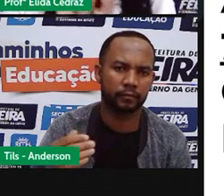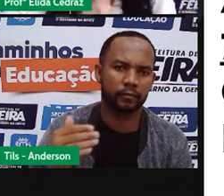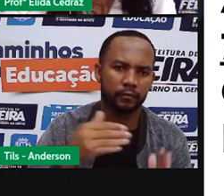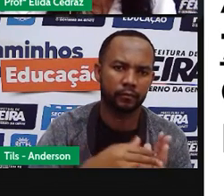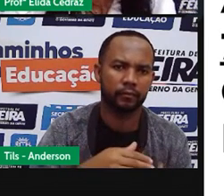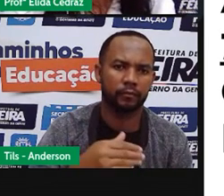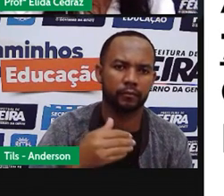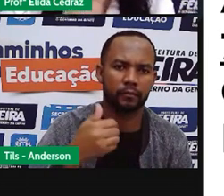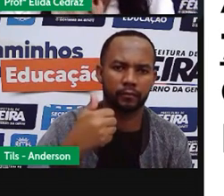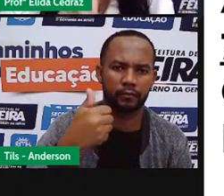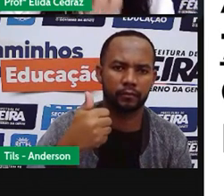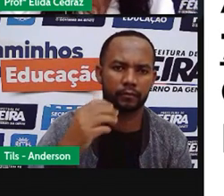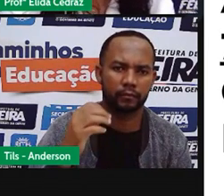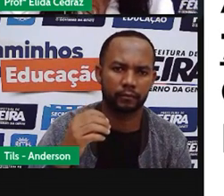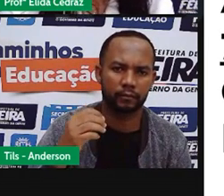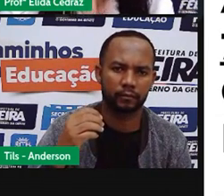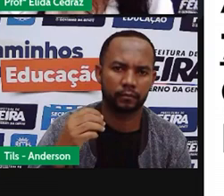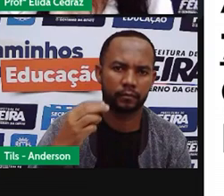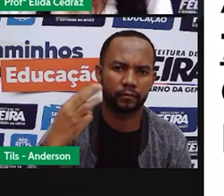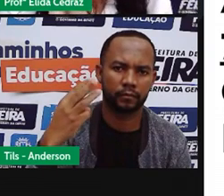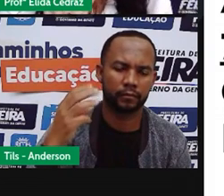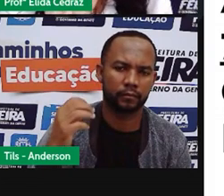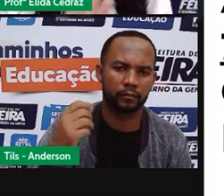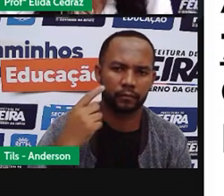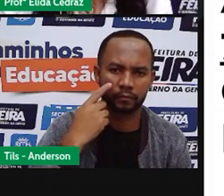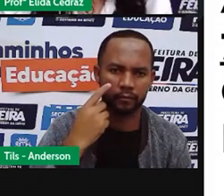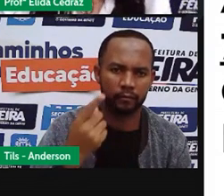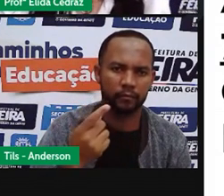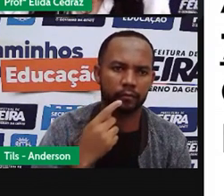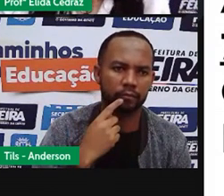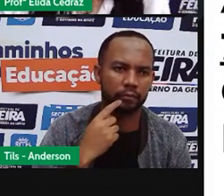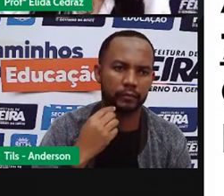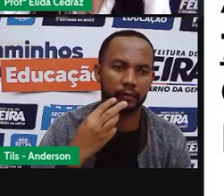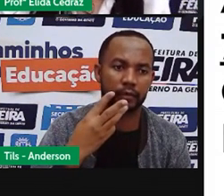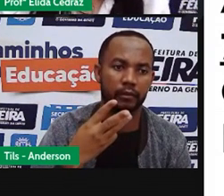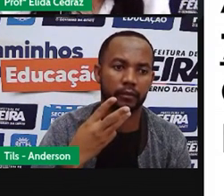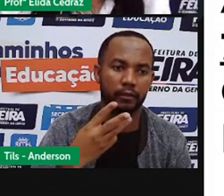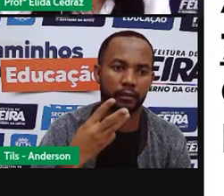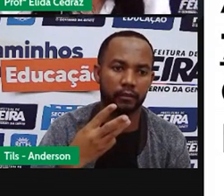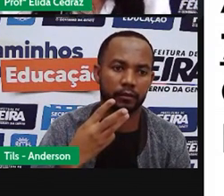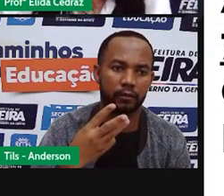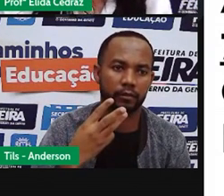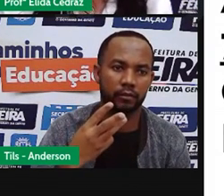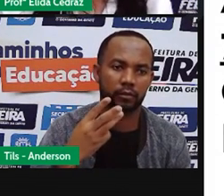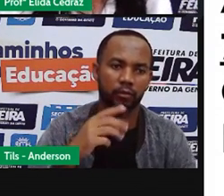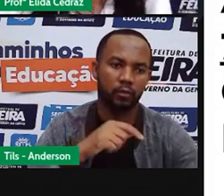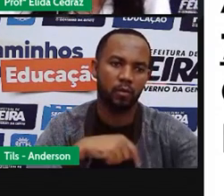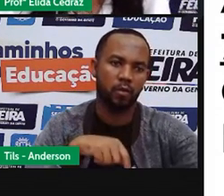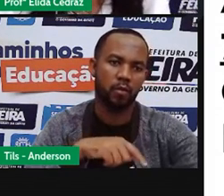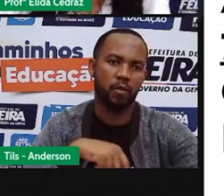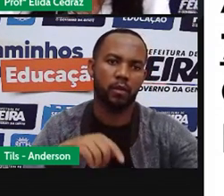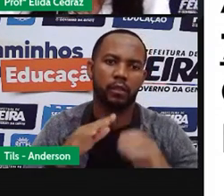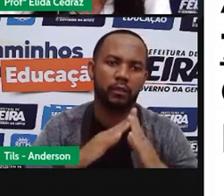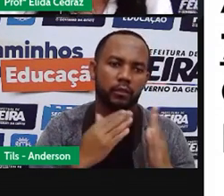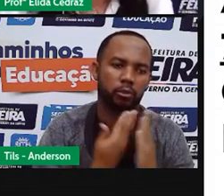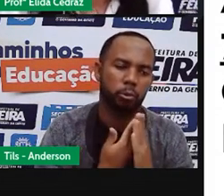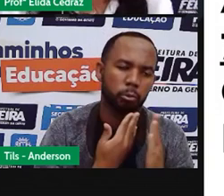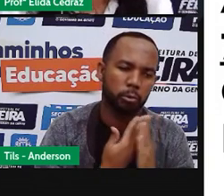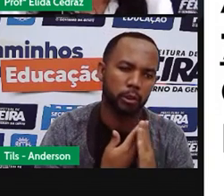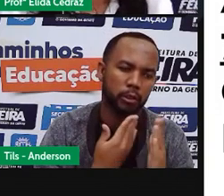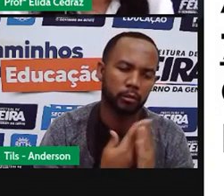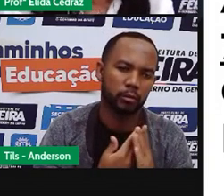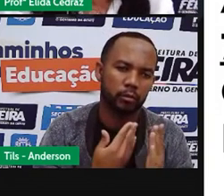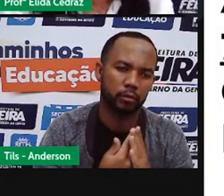uma duas três horas isso mesmo três horas